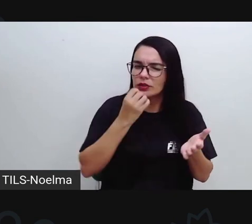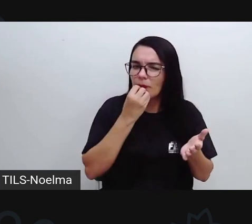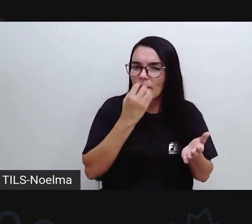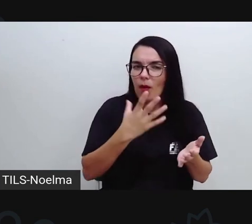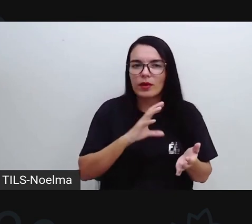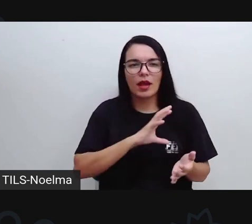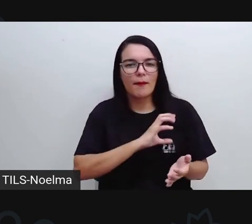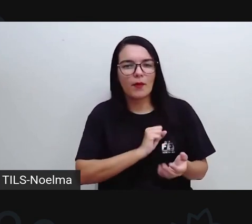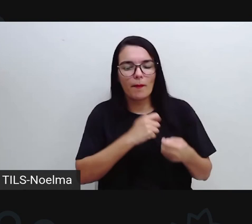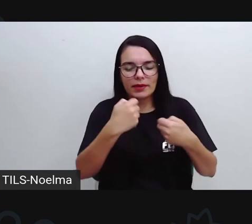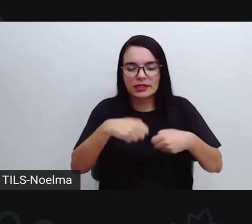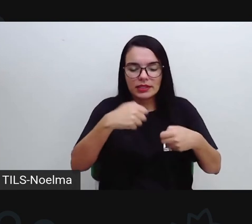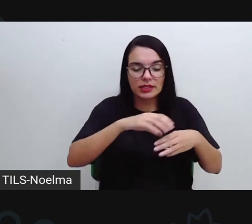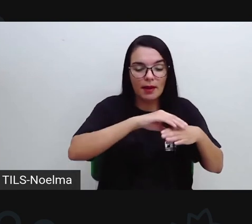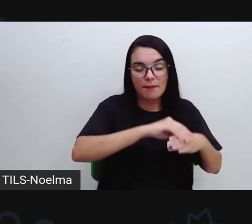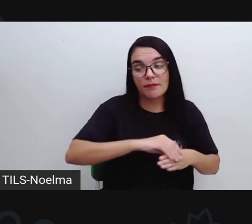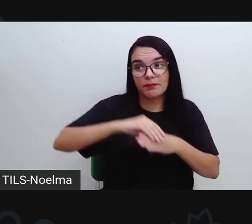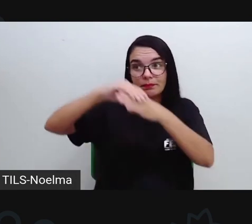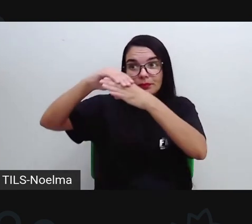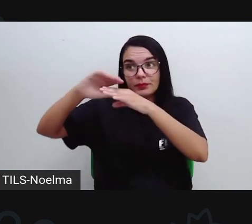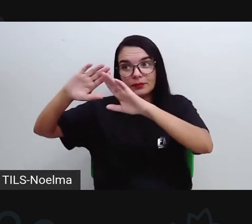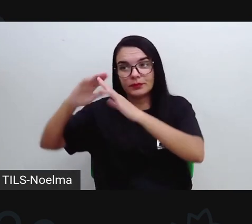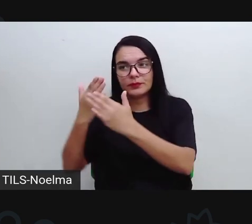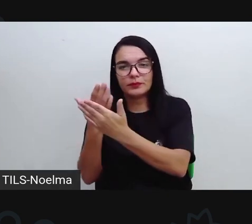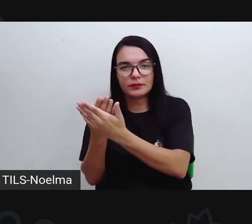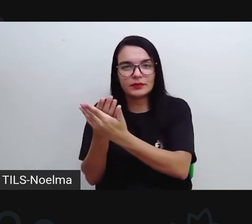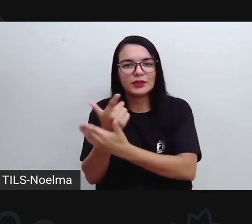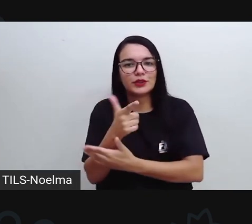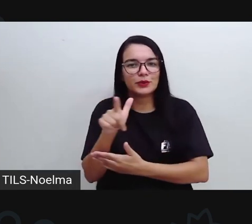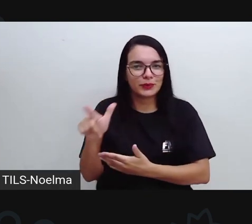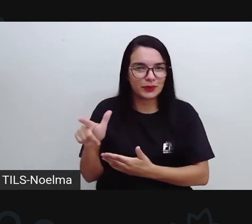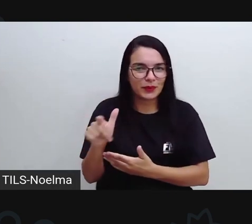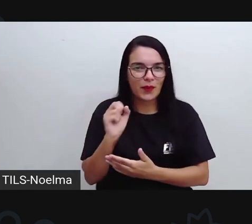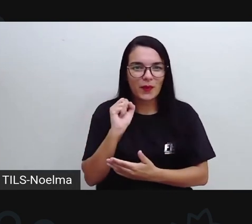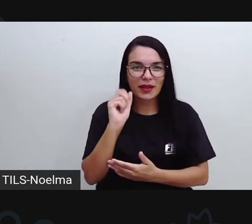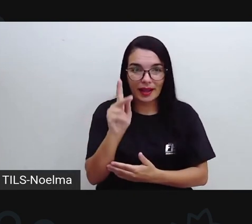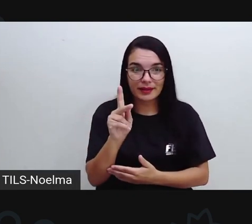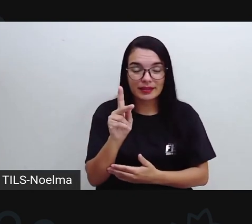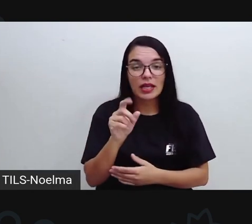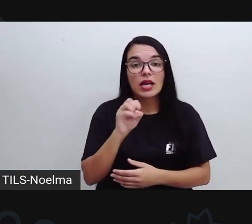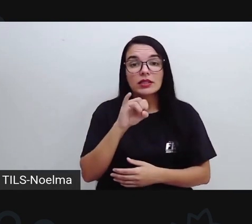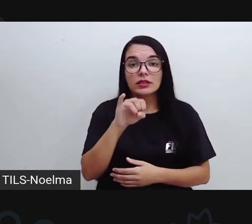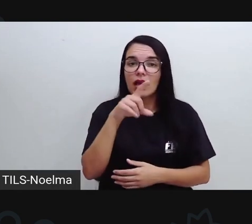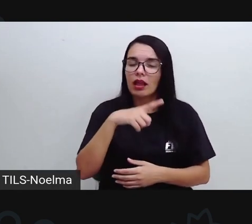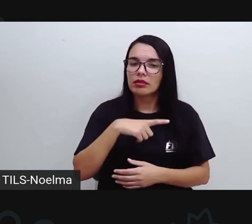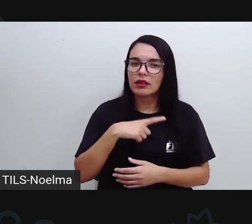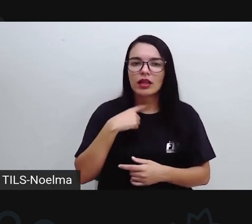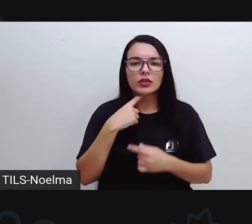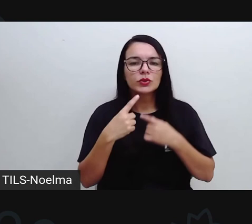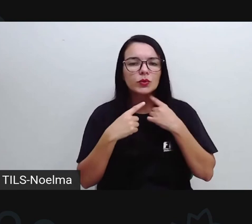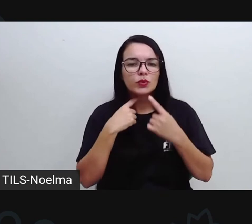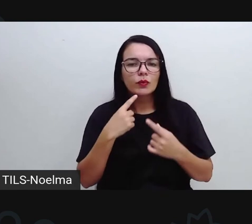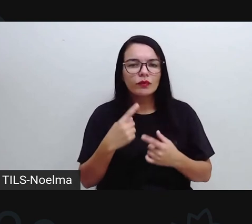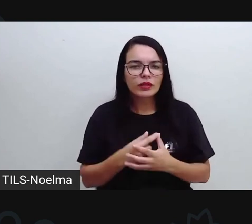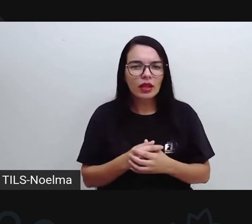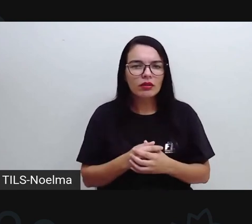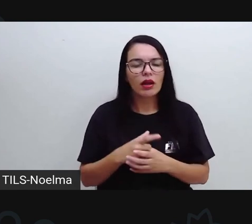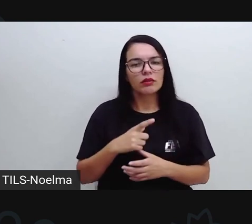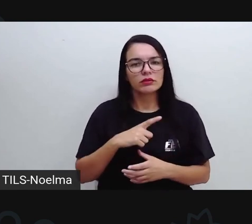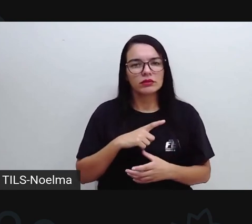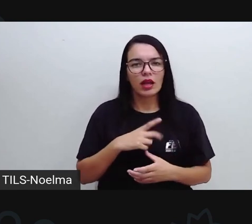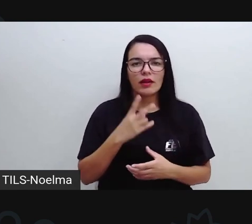amor, que elas deverão ser devolvidas às escolas de vocês, certo? Se vocês sentirem qualquer dúvida e